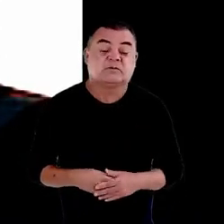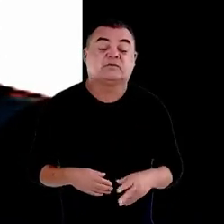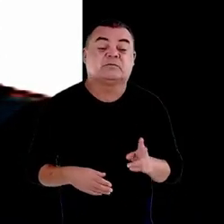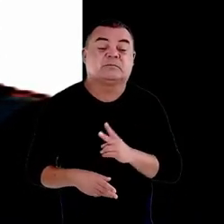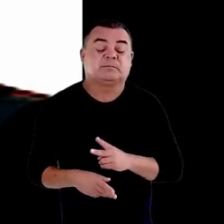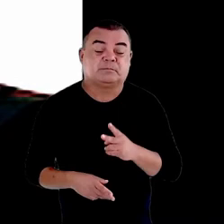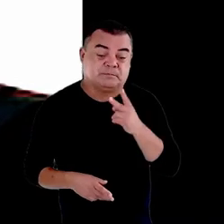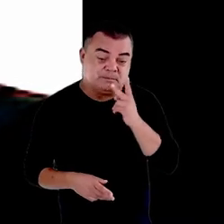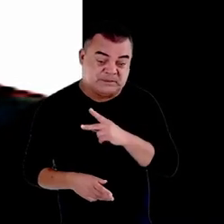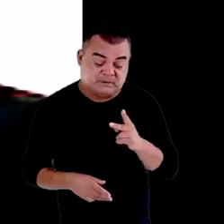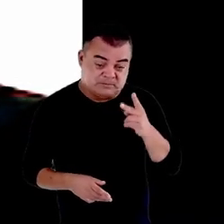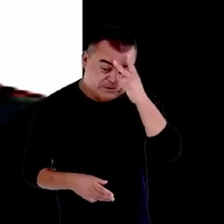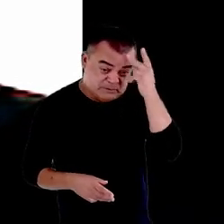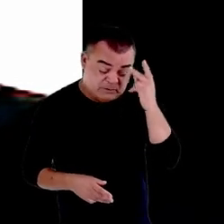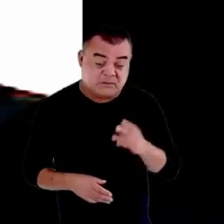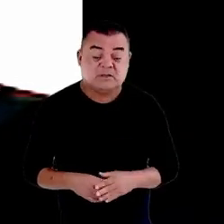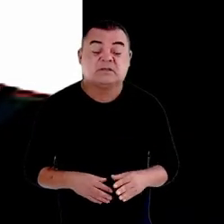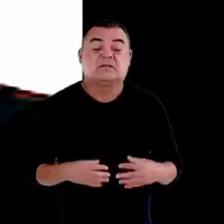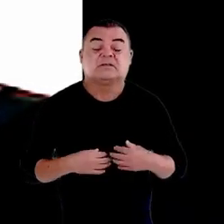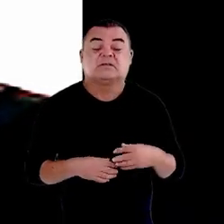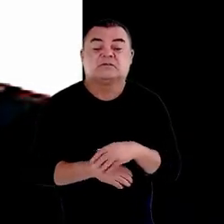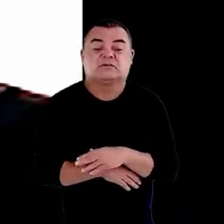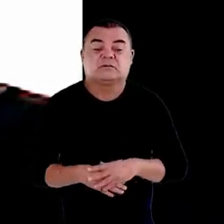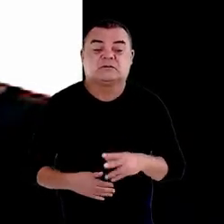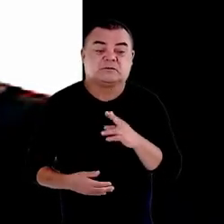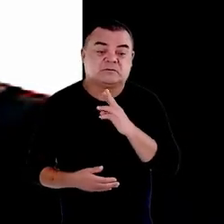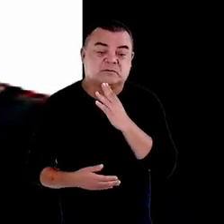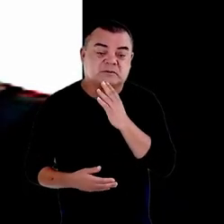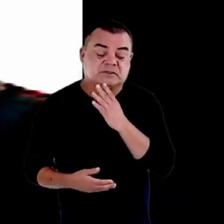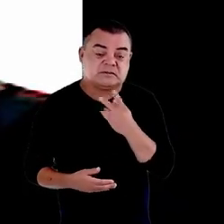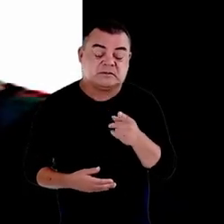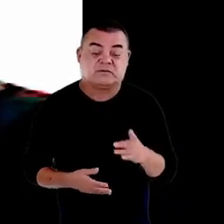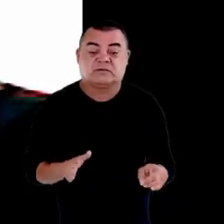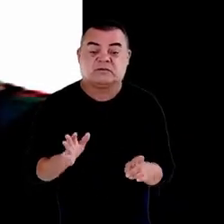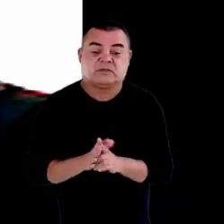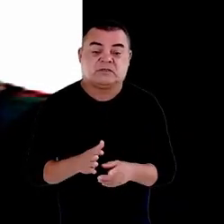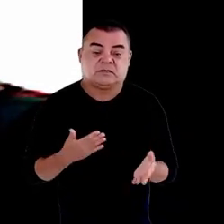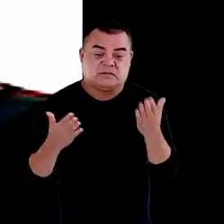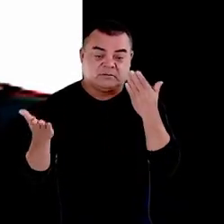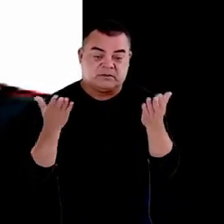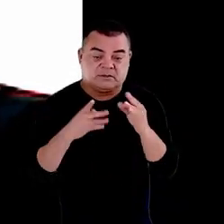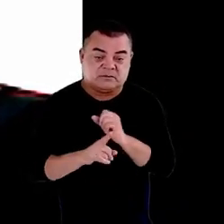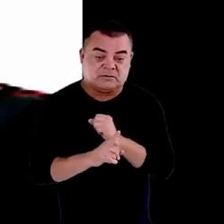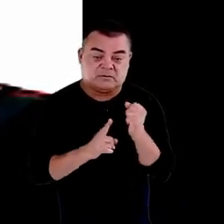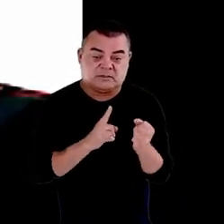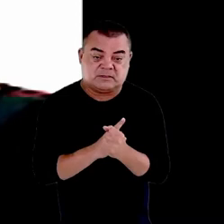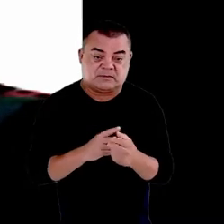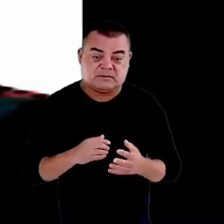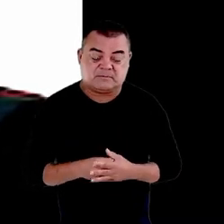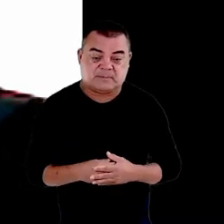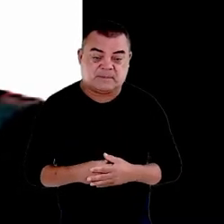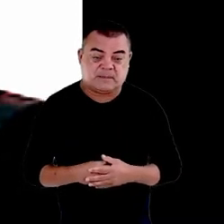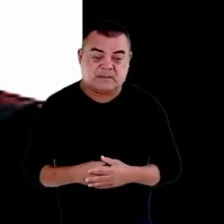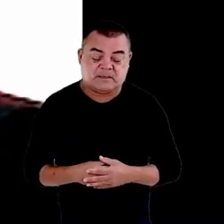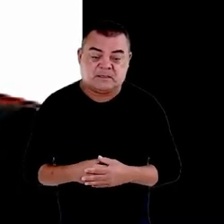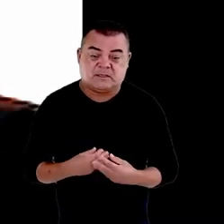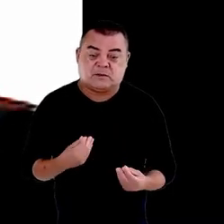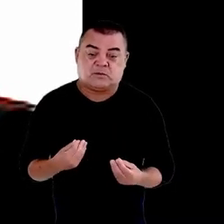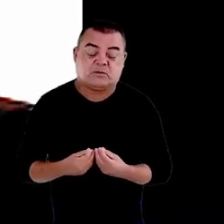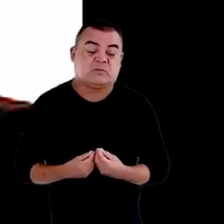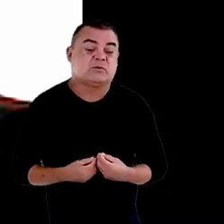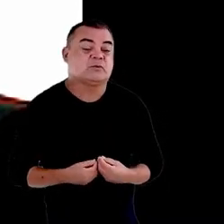integral reconhecendo seus direitos nos seus aspectos físicos psíquicos e sociais como componentes